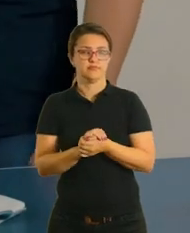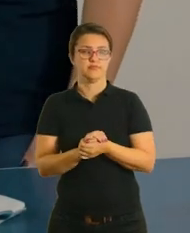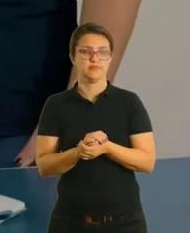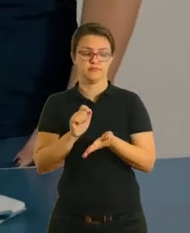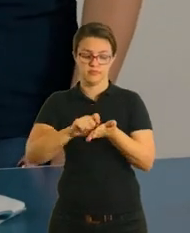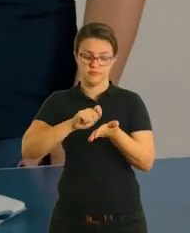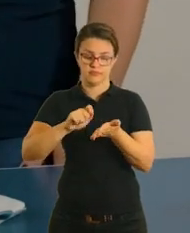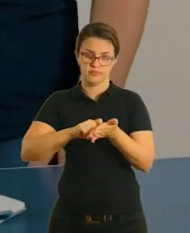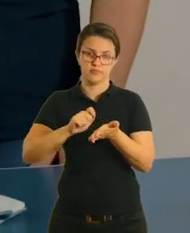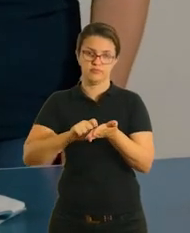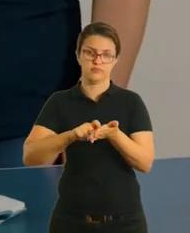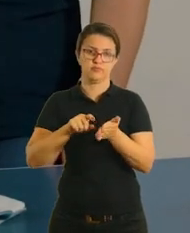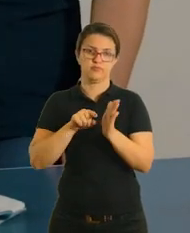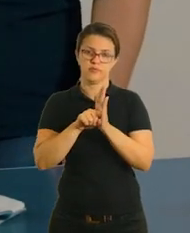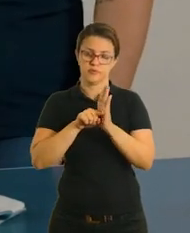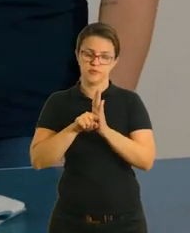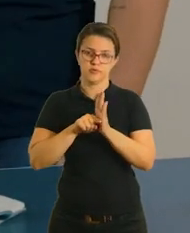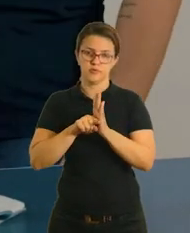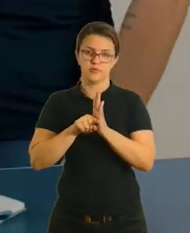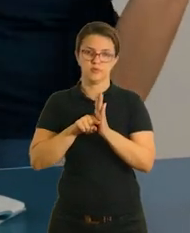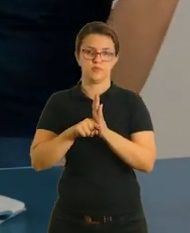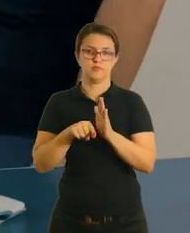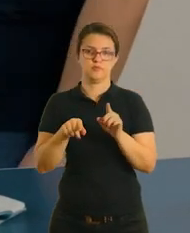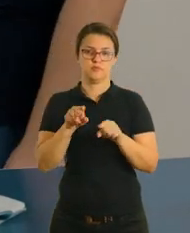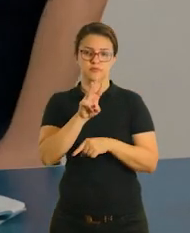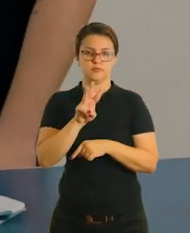base no que você pesquisou, certo?